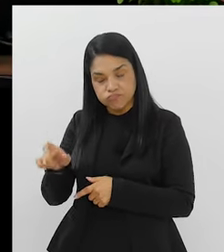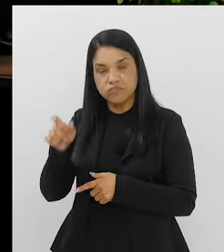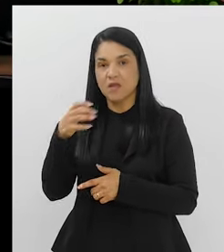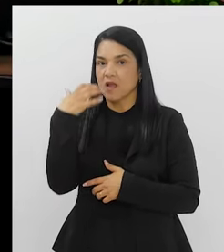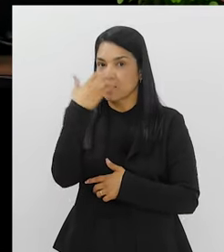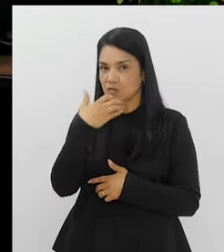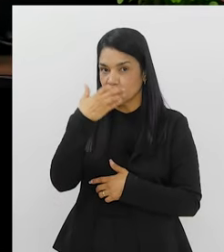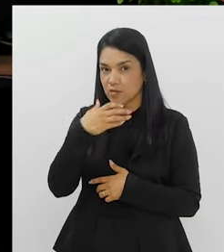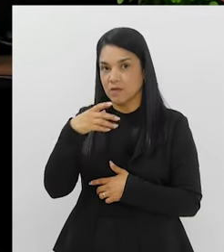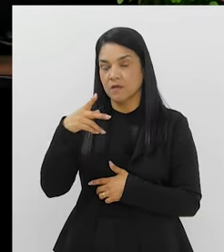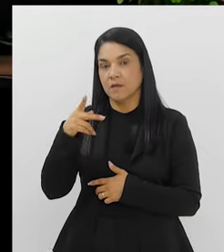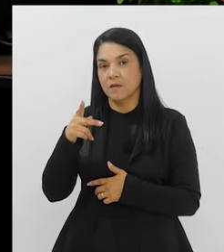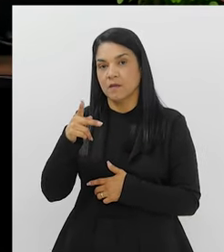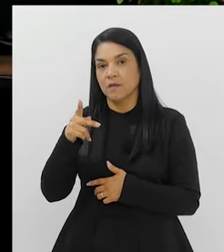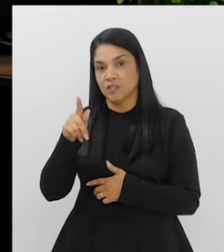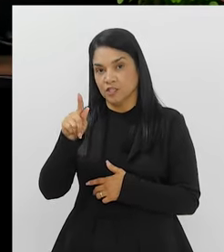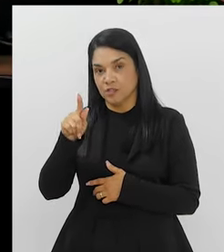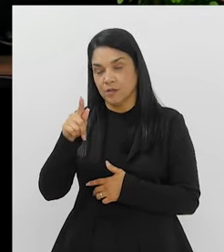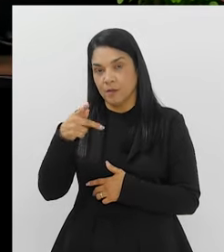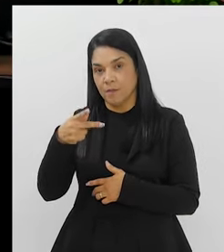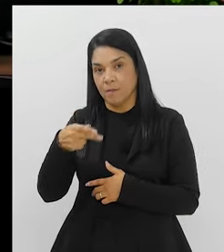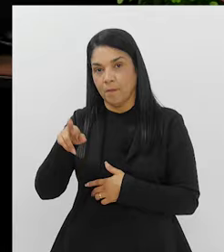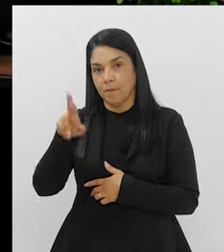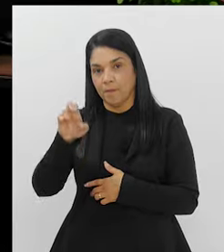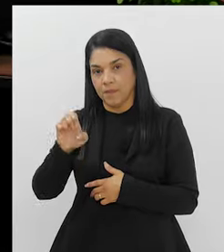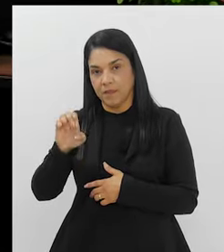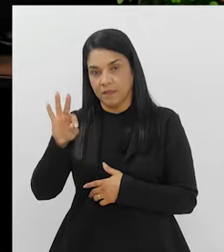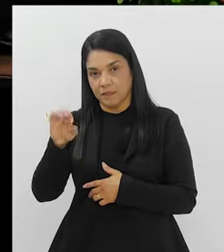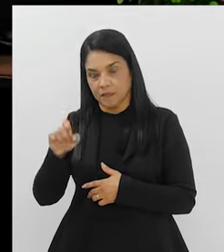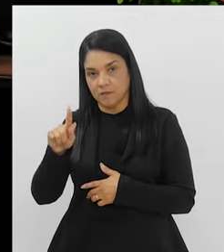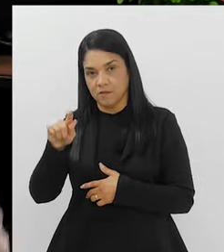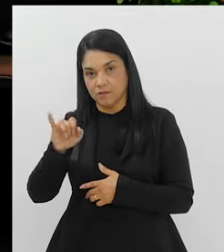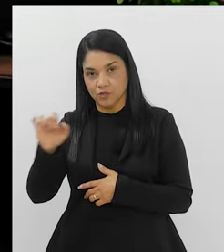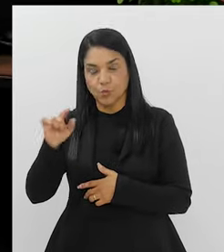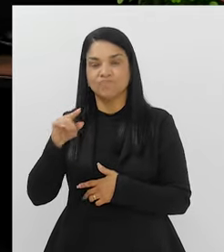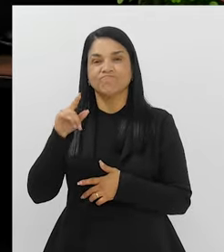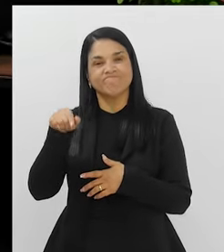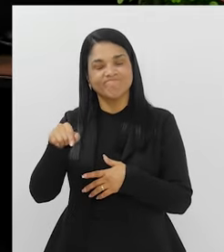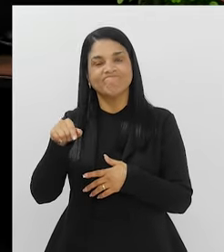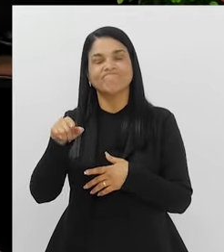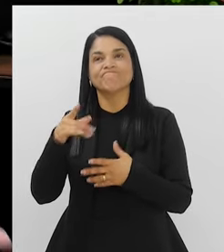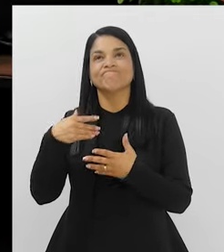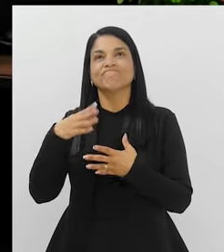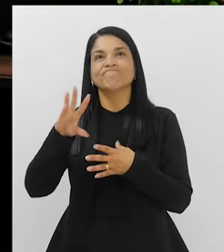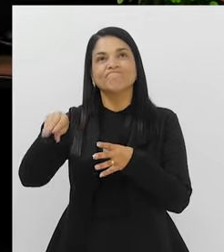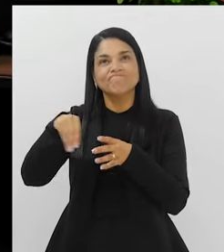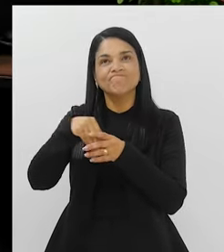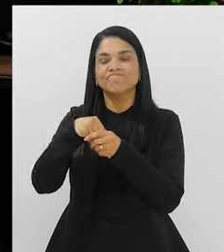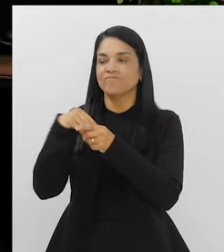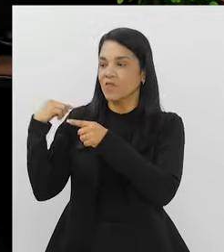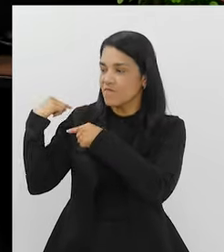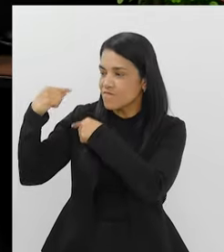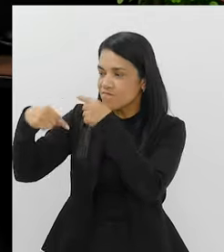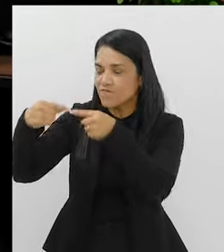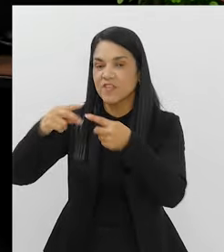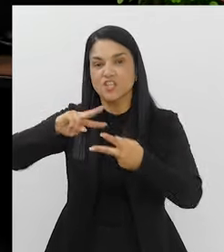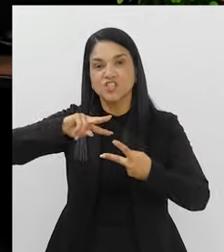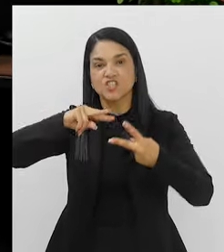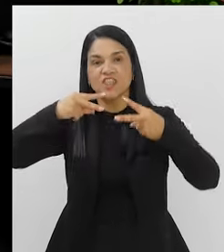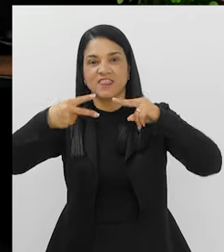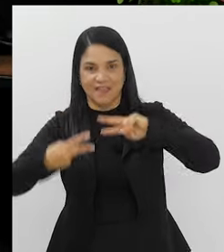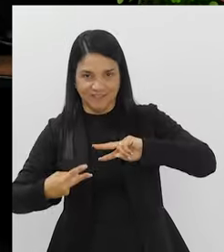geralmente, a gente coloca na caixa dos cânceres hereditários, né? Provavelmente tem um fator